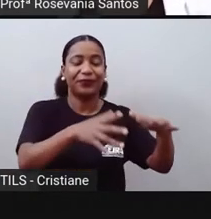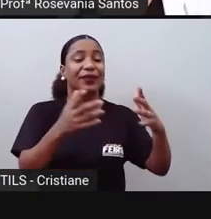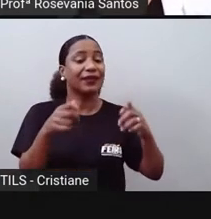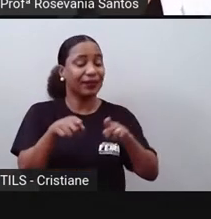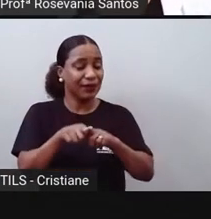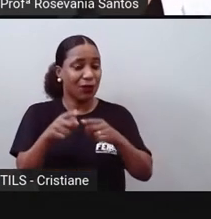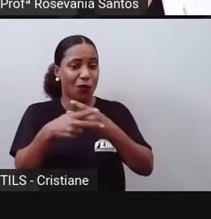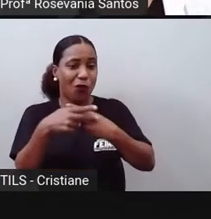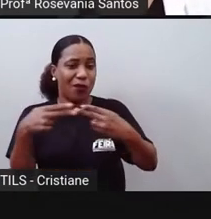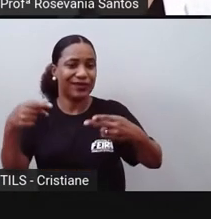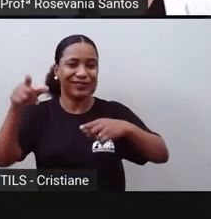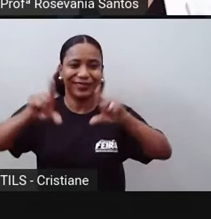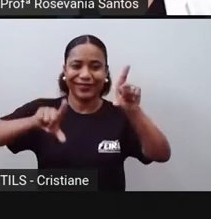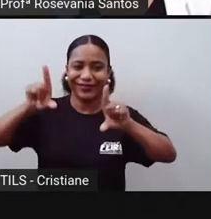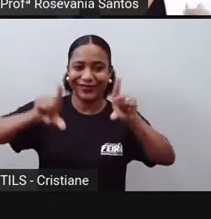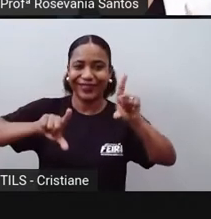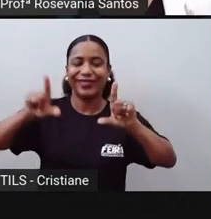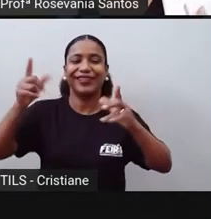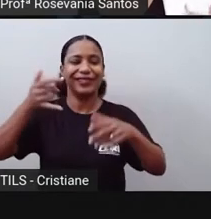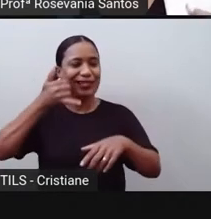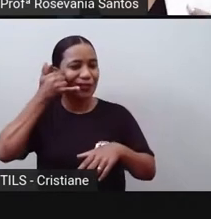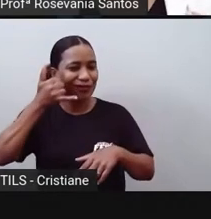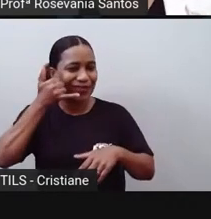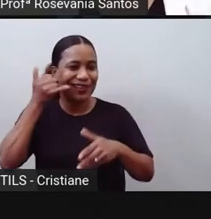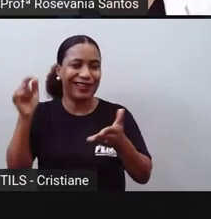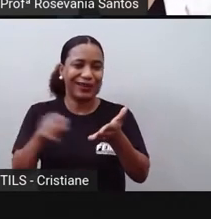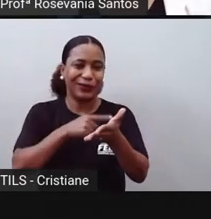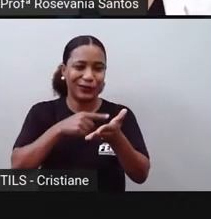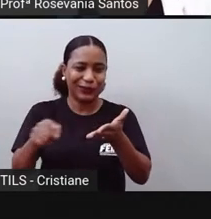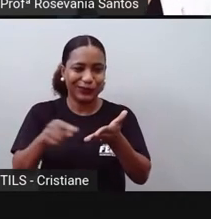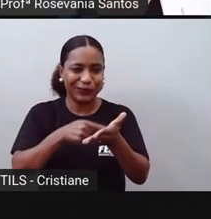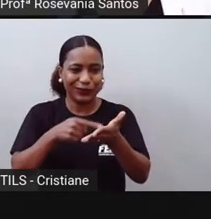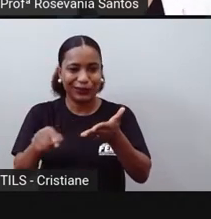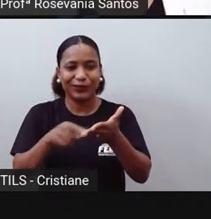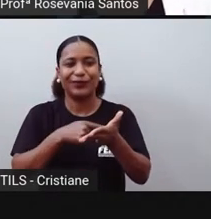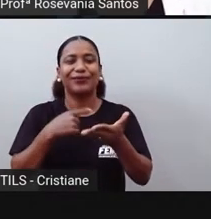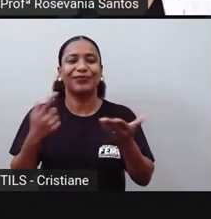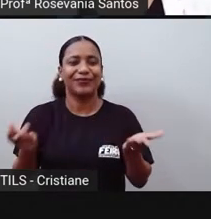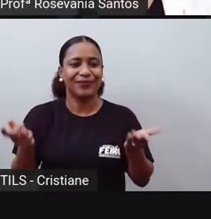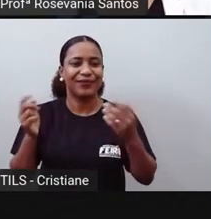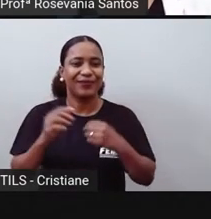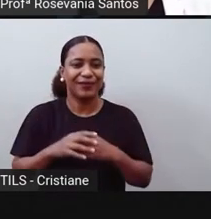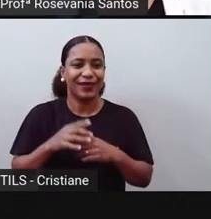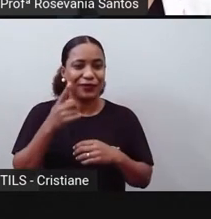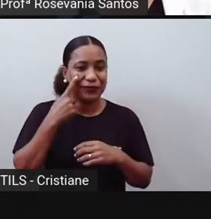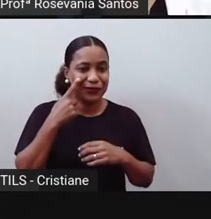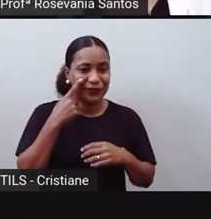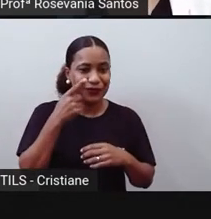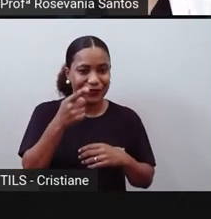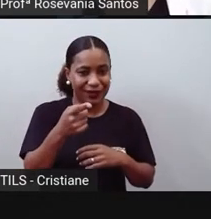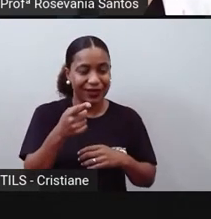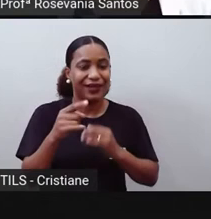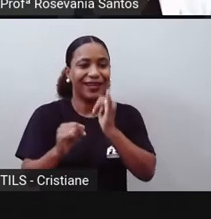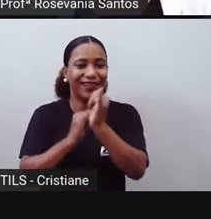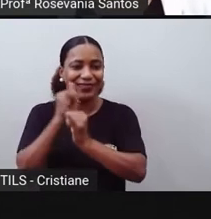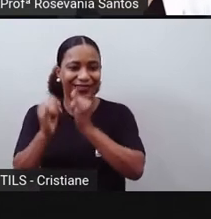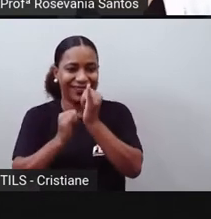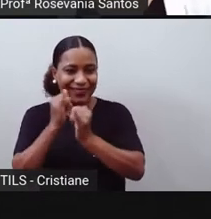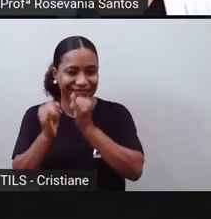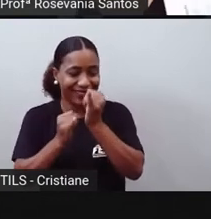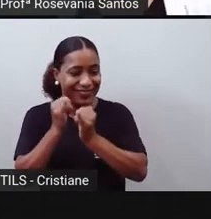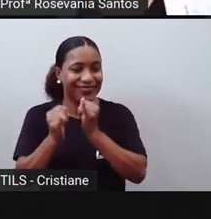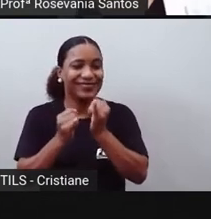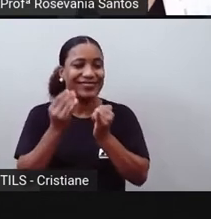aparelhos eletrônicos, a questão das mídias, até aqui o Correiozinho aqui do Amor, a Carol colocou aqui,